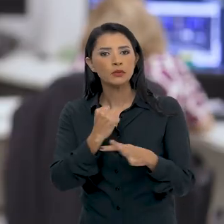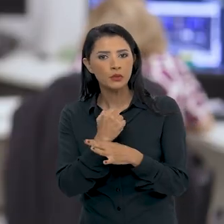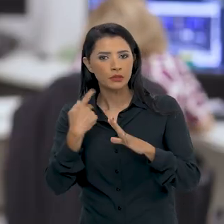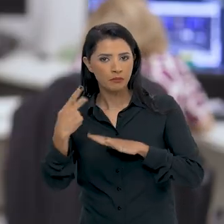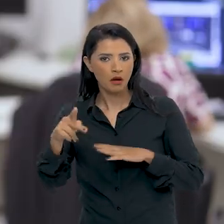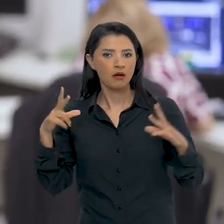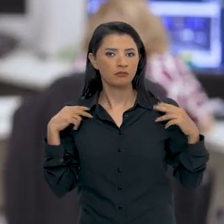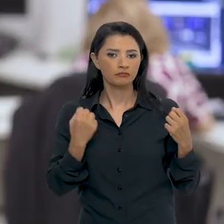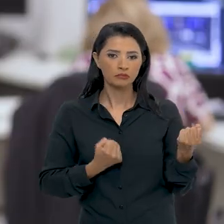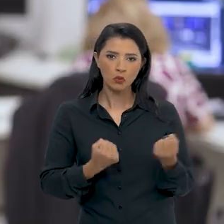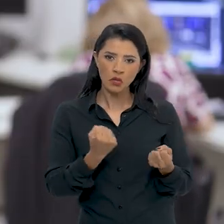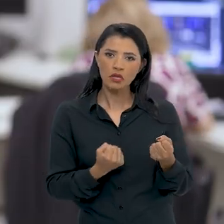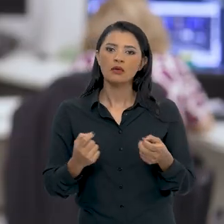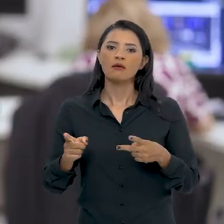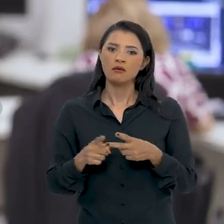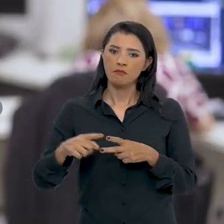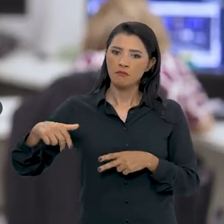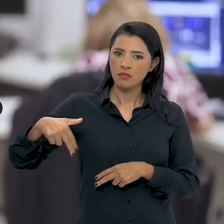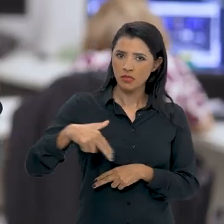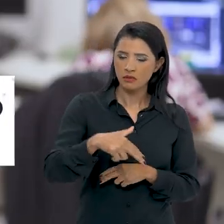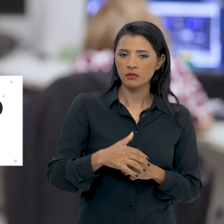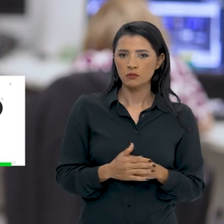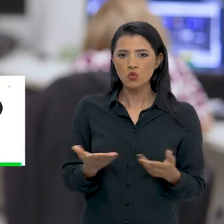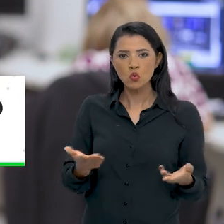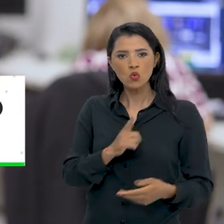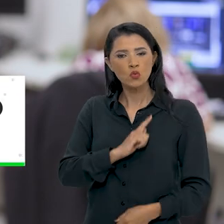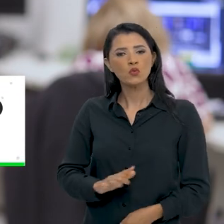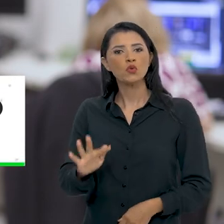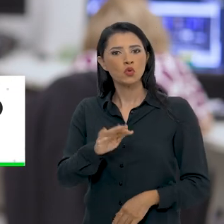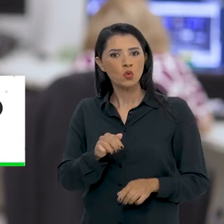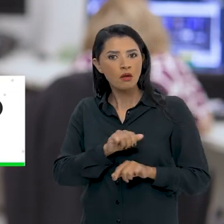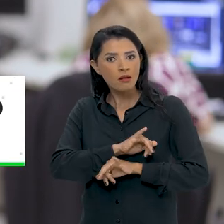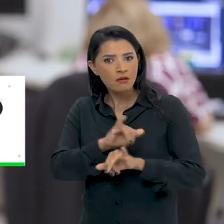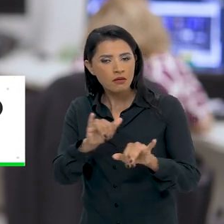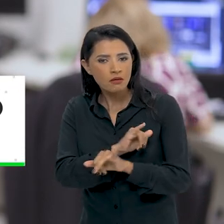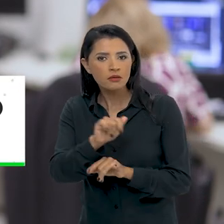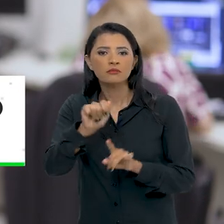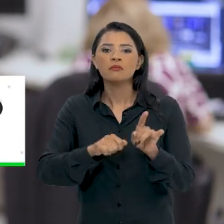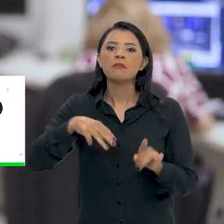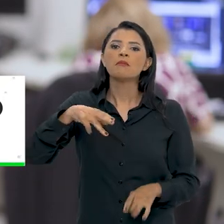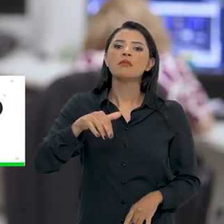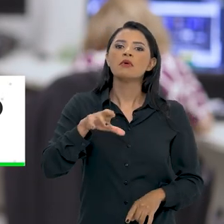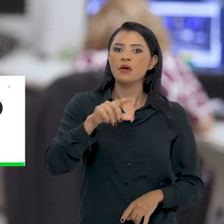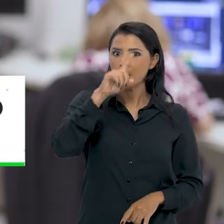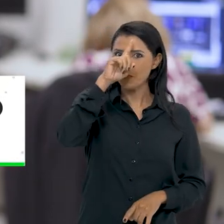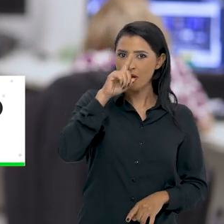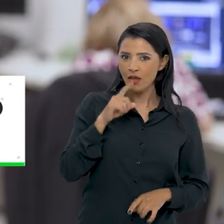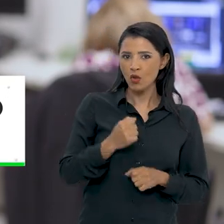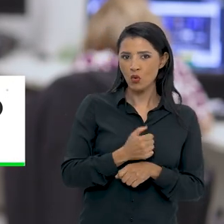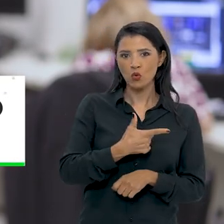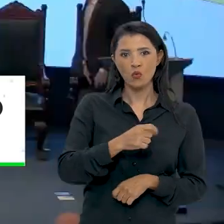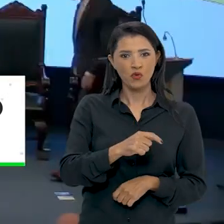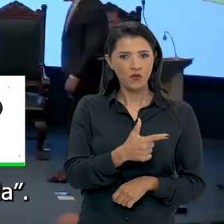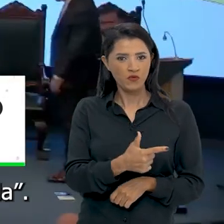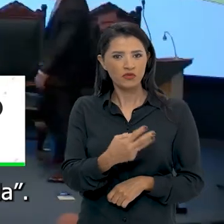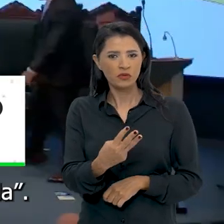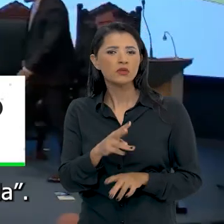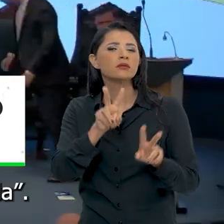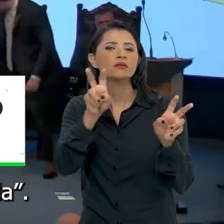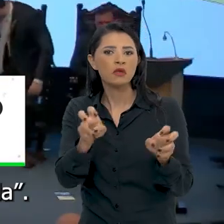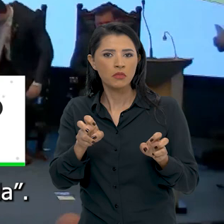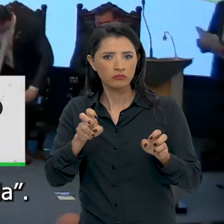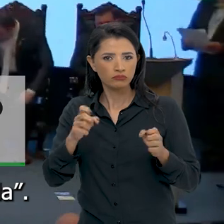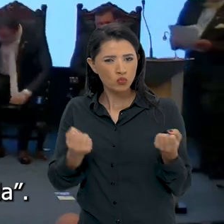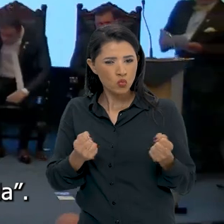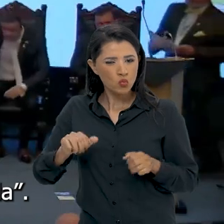Segurança para motoristas e pedestres. Hoje o governo federal lança a campanha Maio Amarelo 2023, que tem